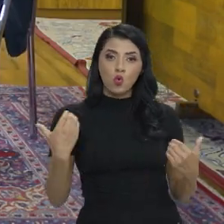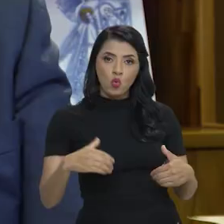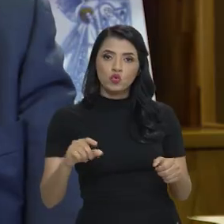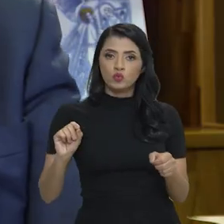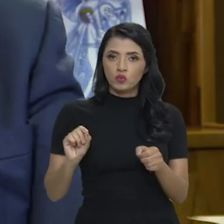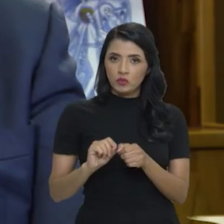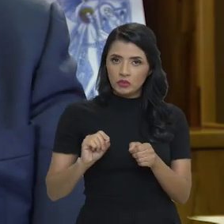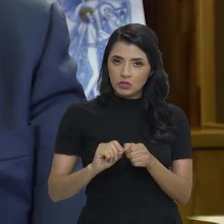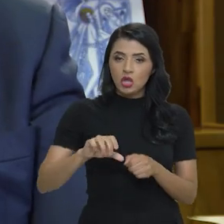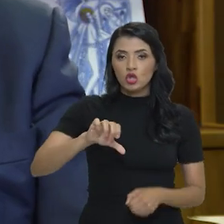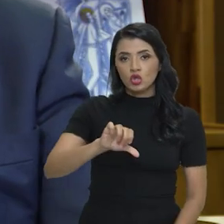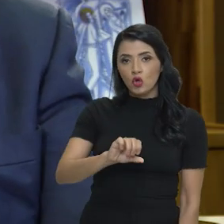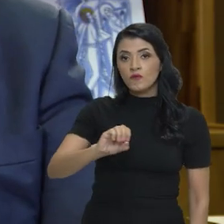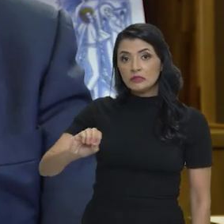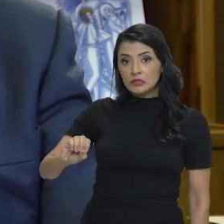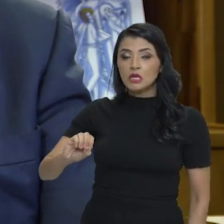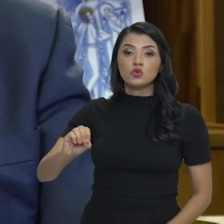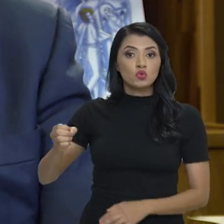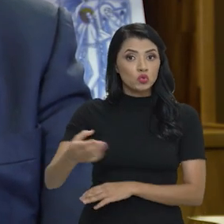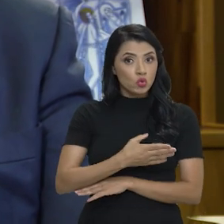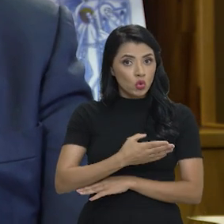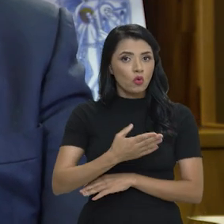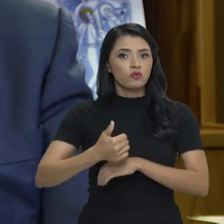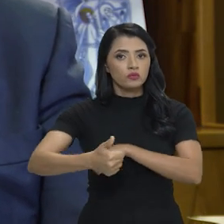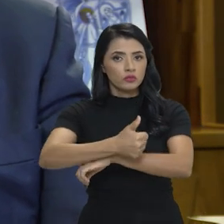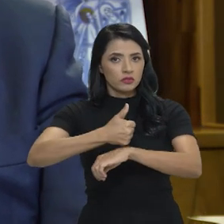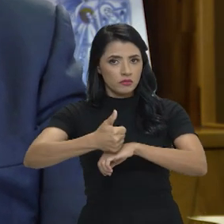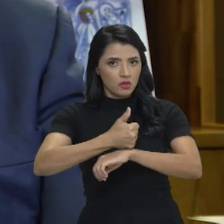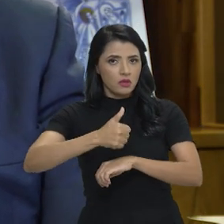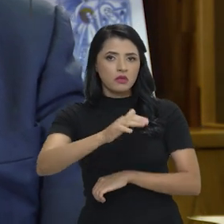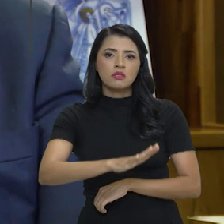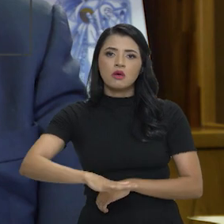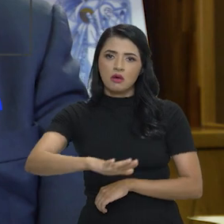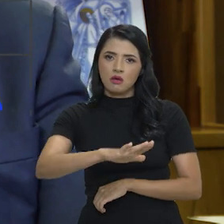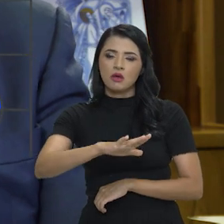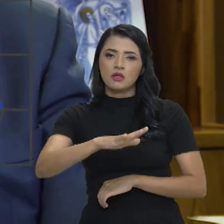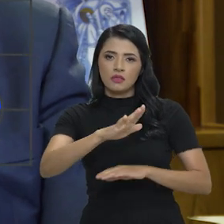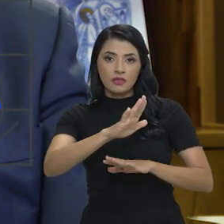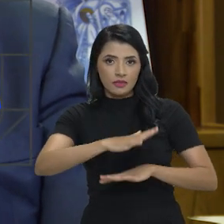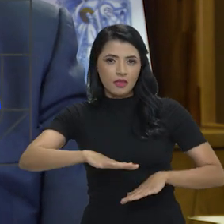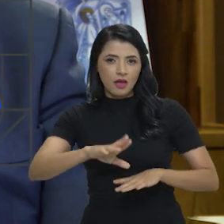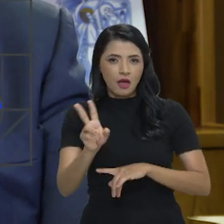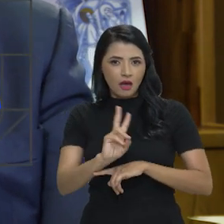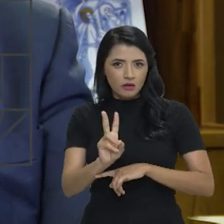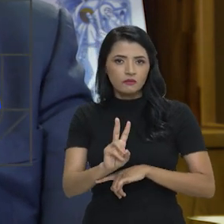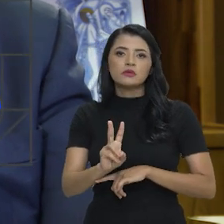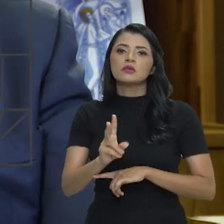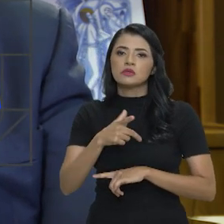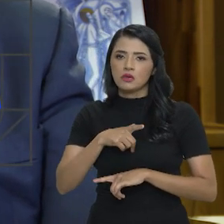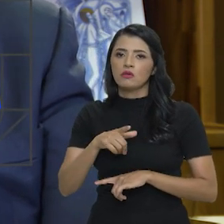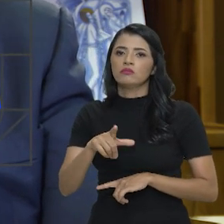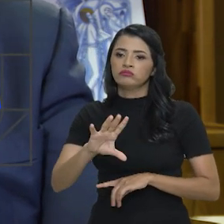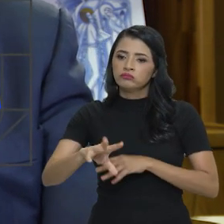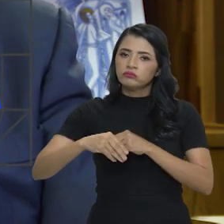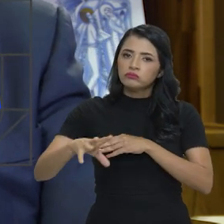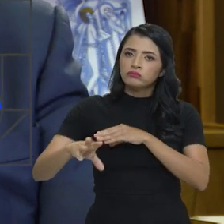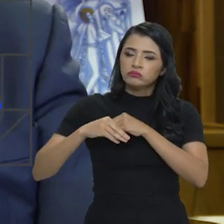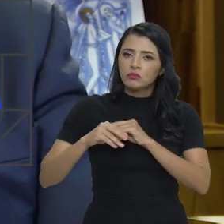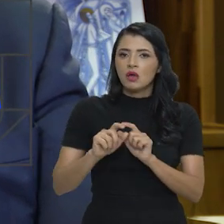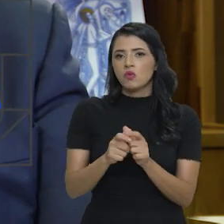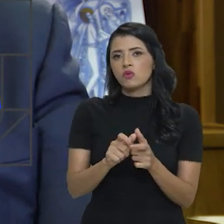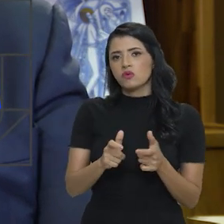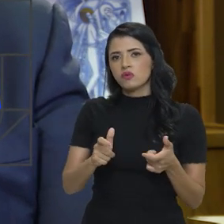concurso que vamos realizar para 900 novos profissionais da fiscalização, poder